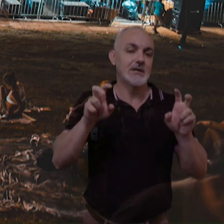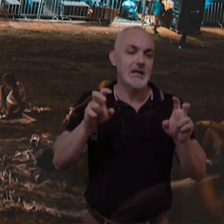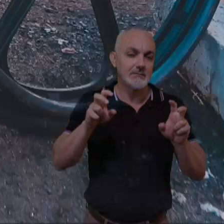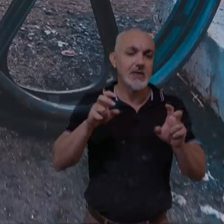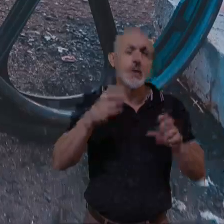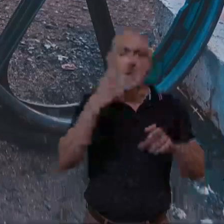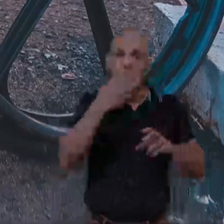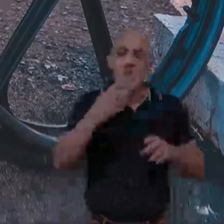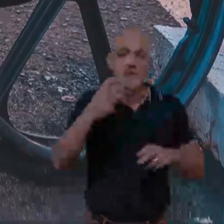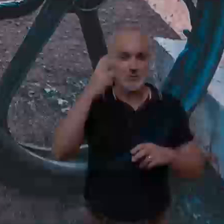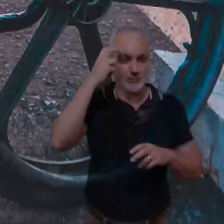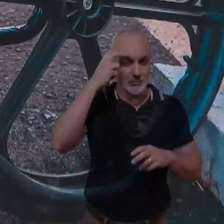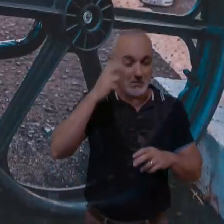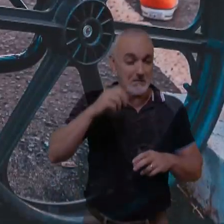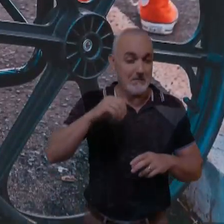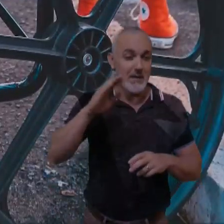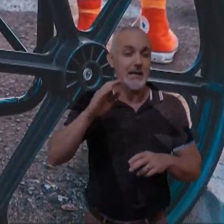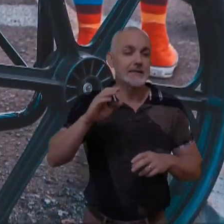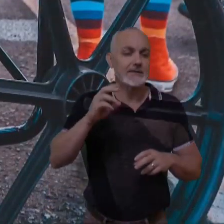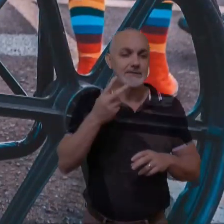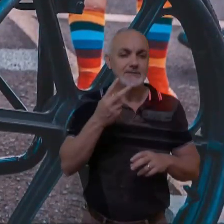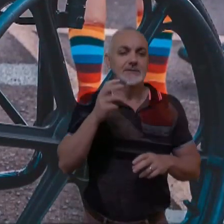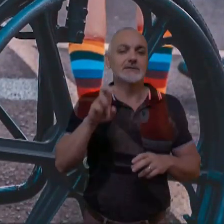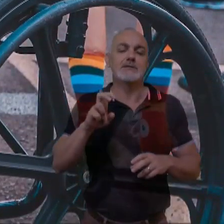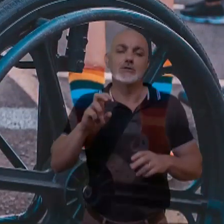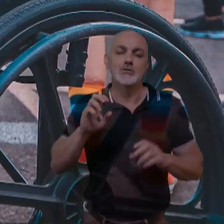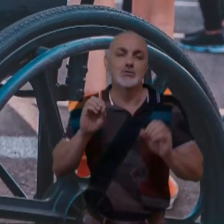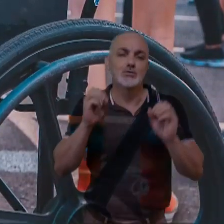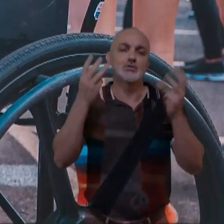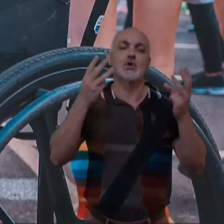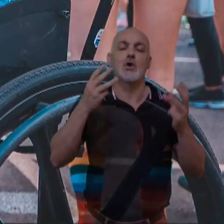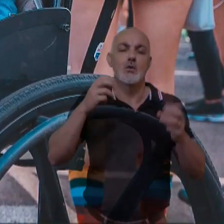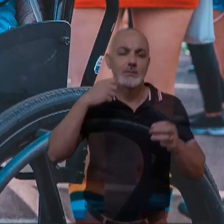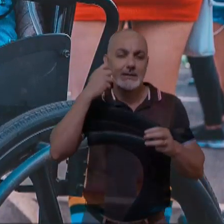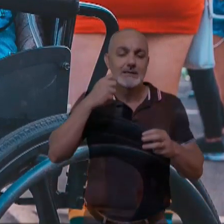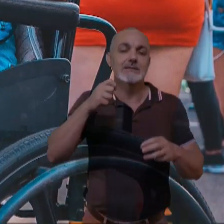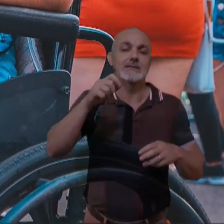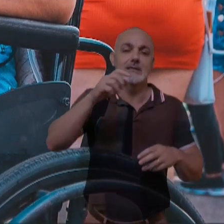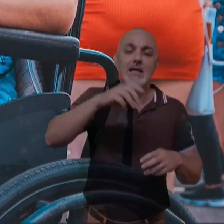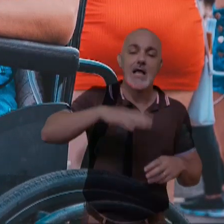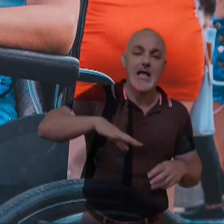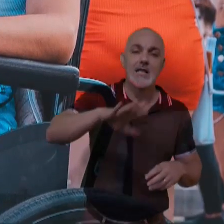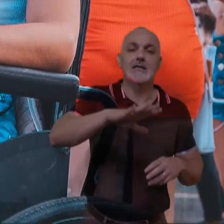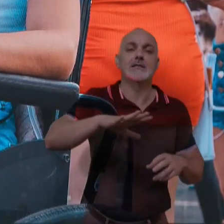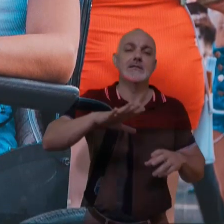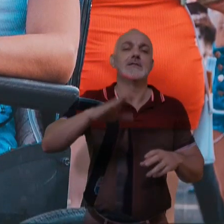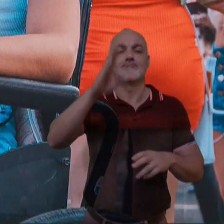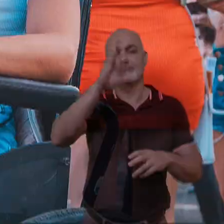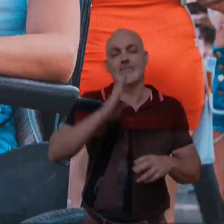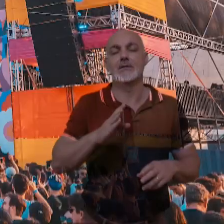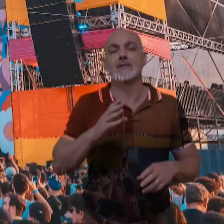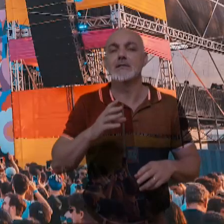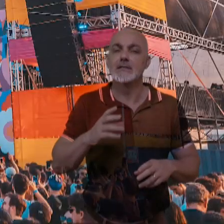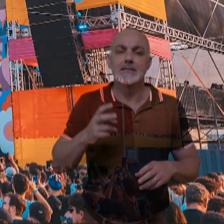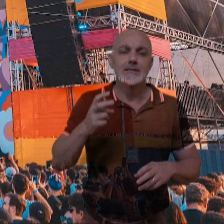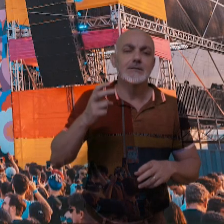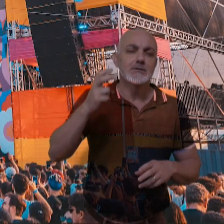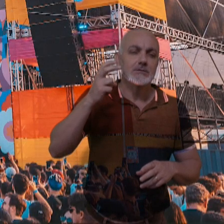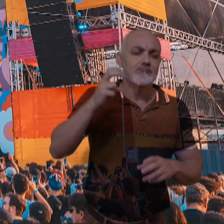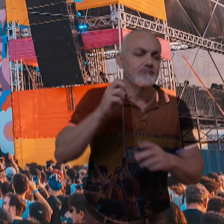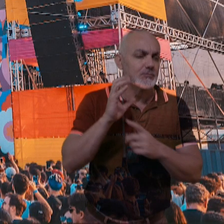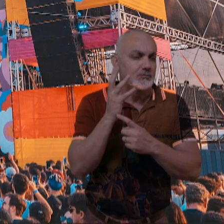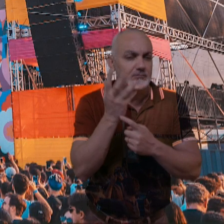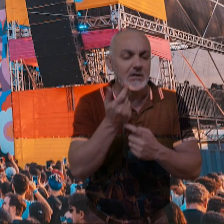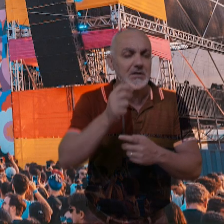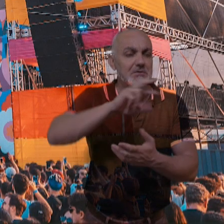de música e cultura, com mais de 25 shows de grandes artistas regionais e nacionais, além de intervenções culturais, ações